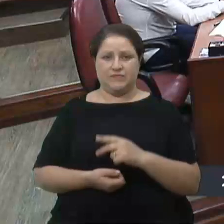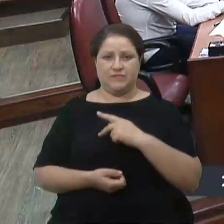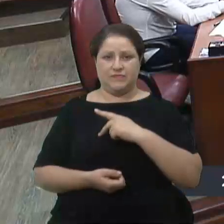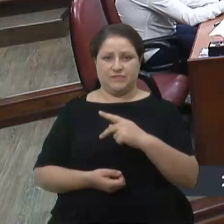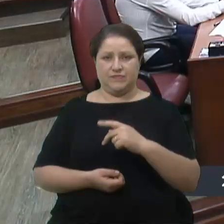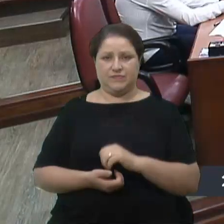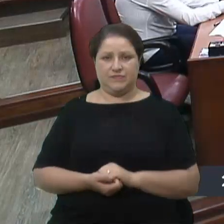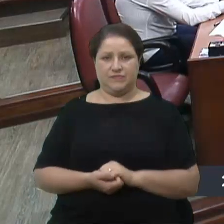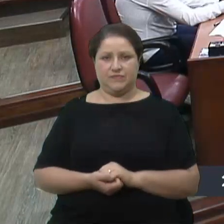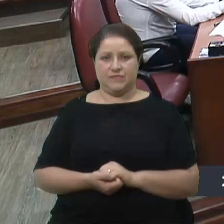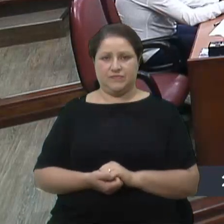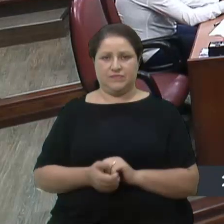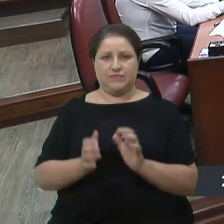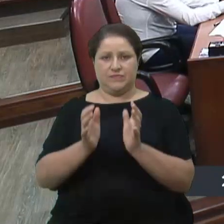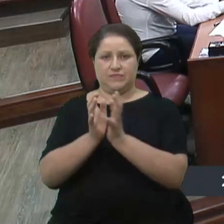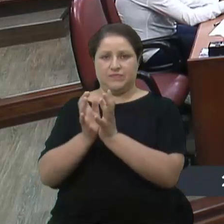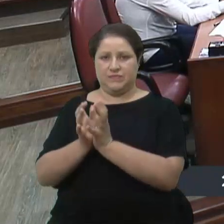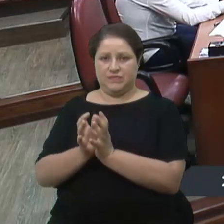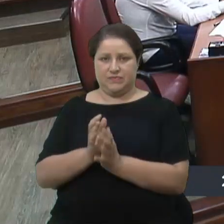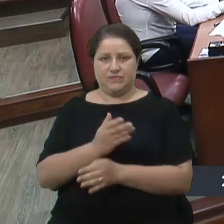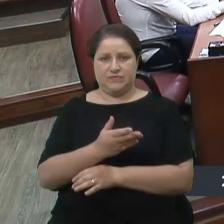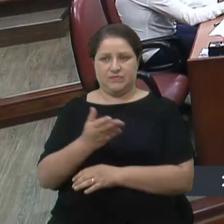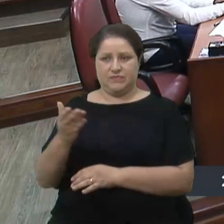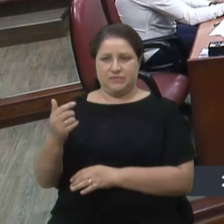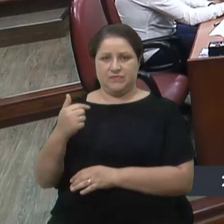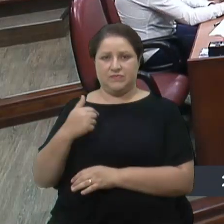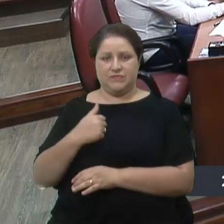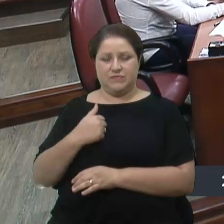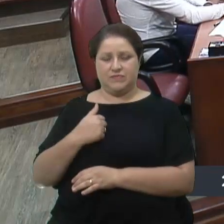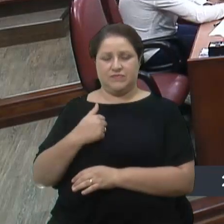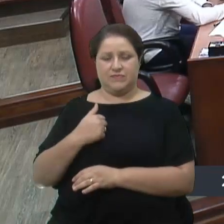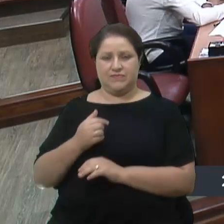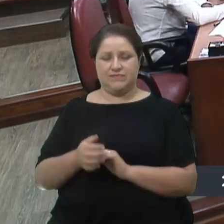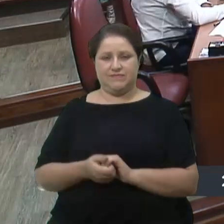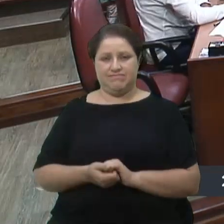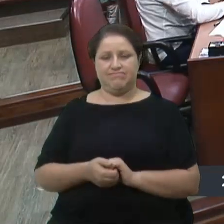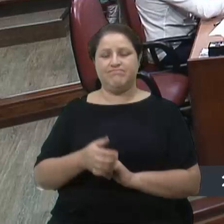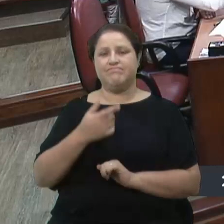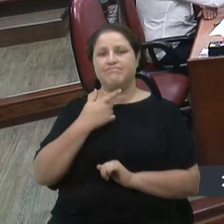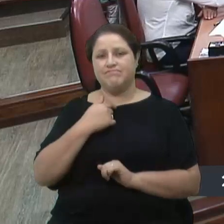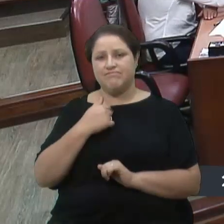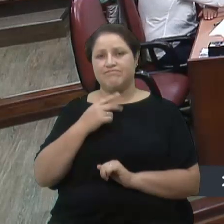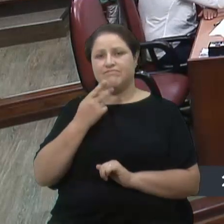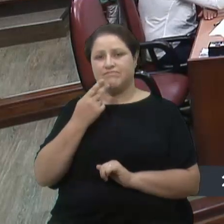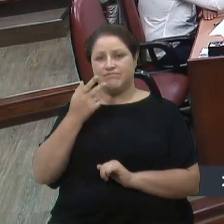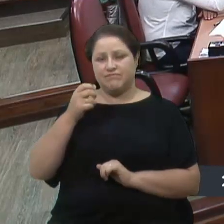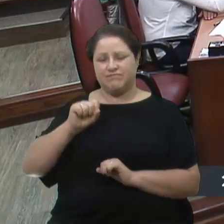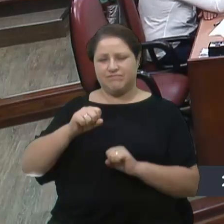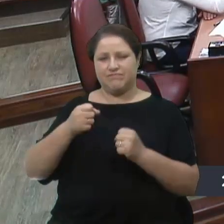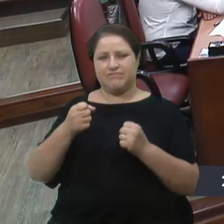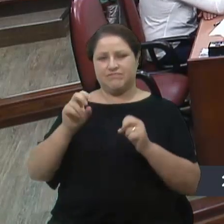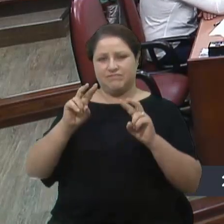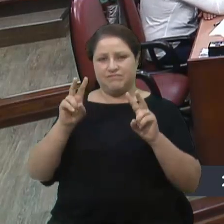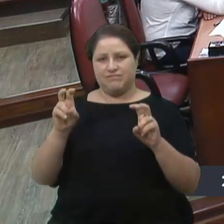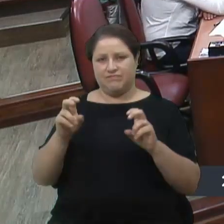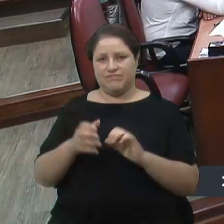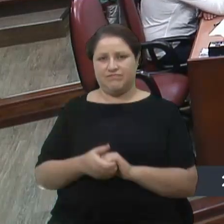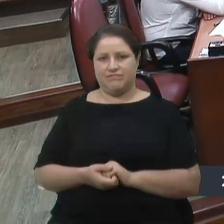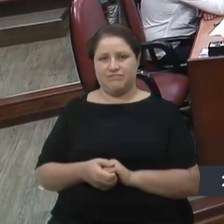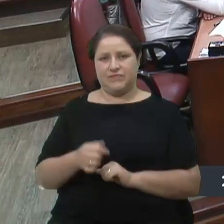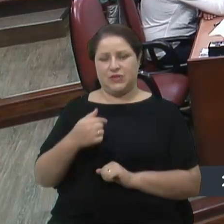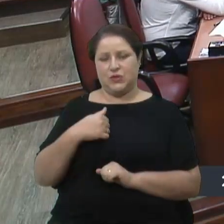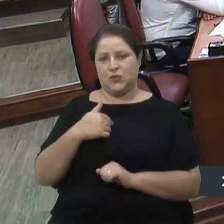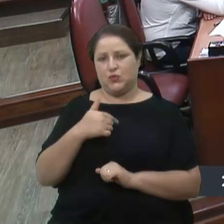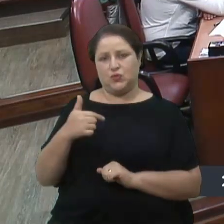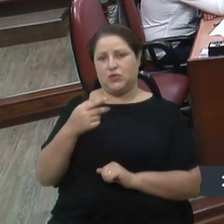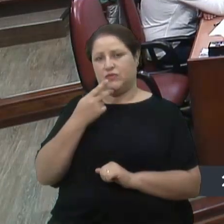Presidente, colegas, eu só gostaria de reforçar um assunto do qual eu não